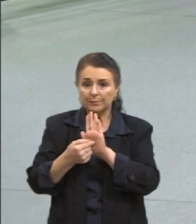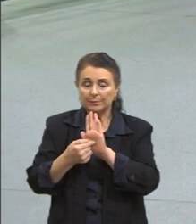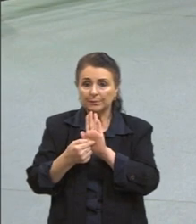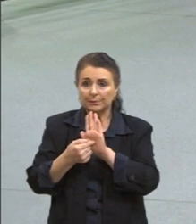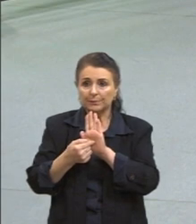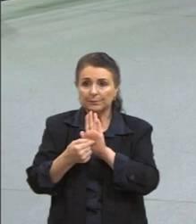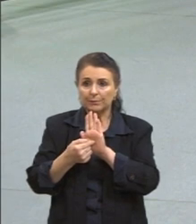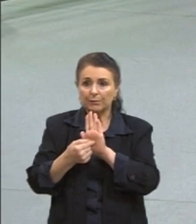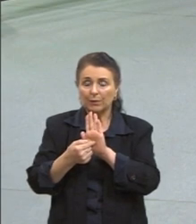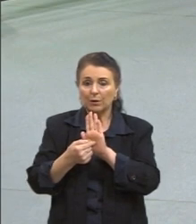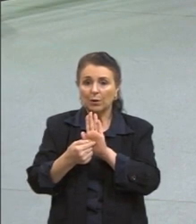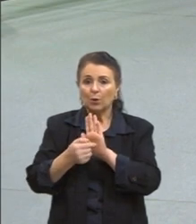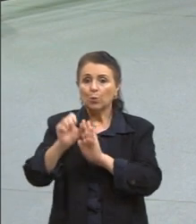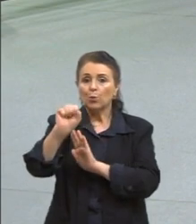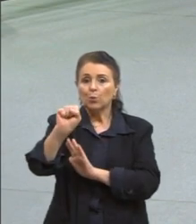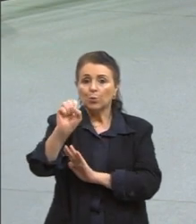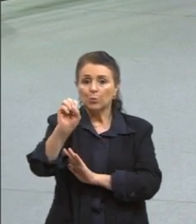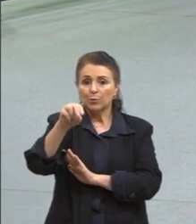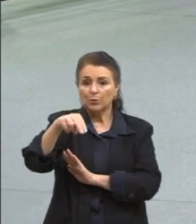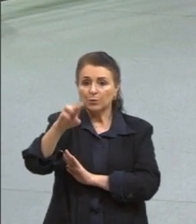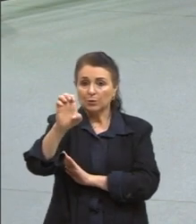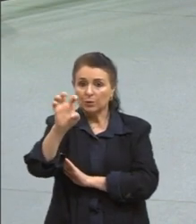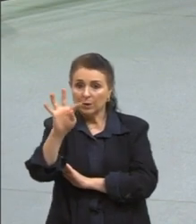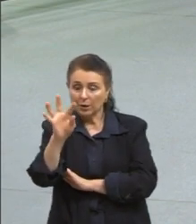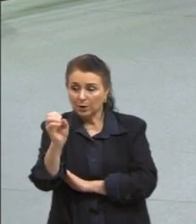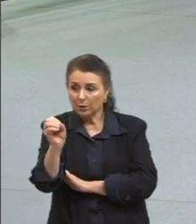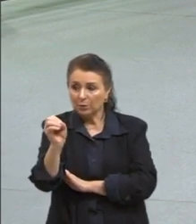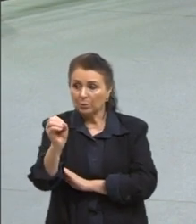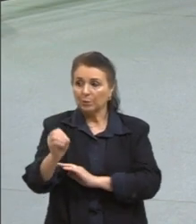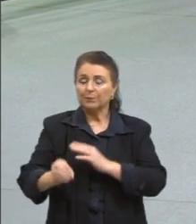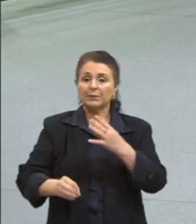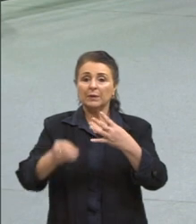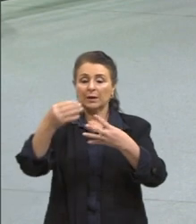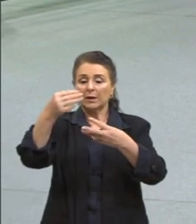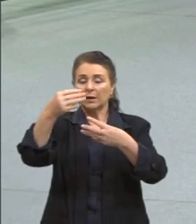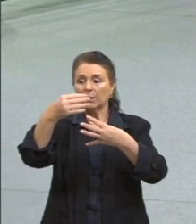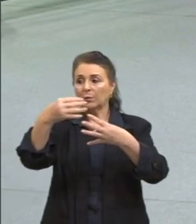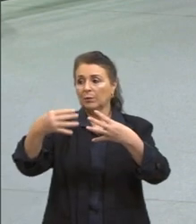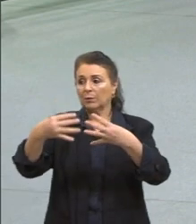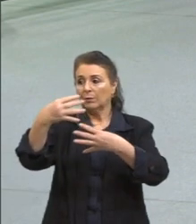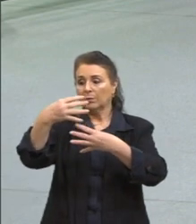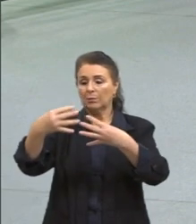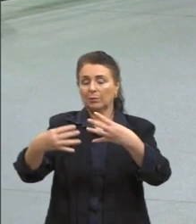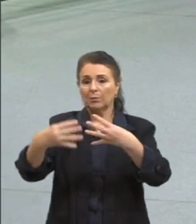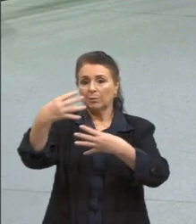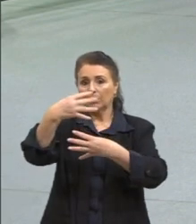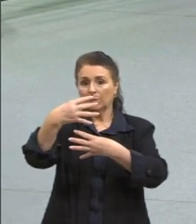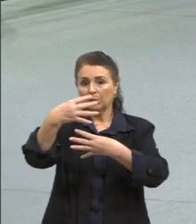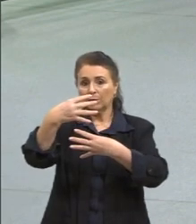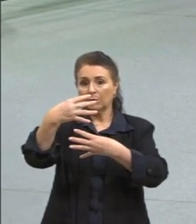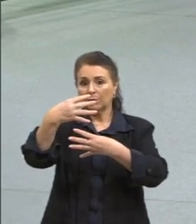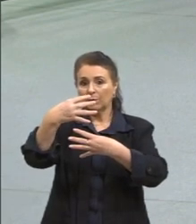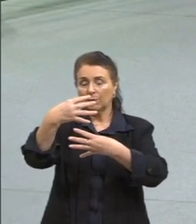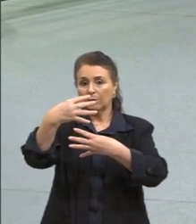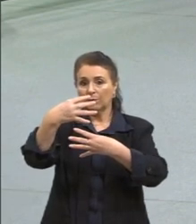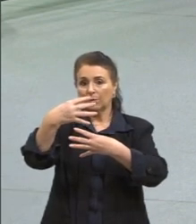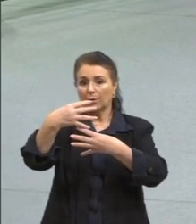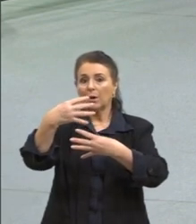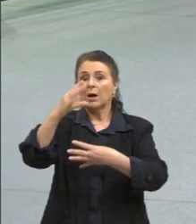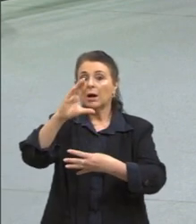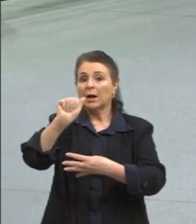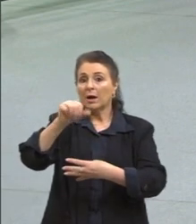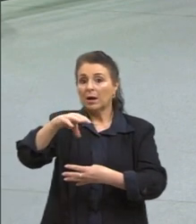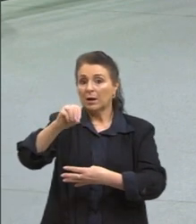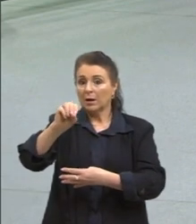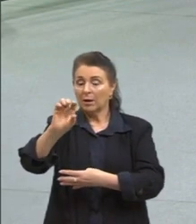o soneto, né? O trouxe o soneto para Portugal, que é o... Camões. É, o Camões, ele vai trabalhar